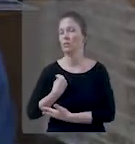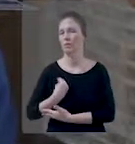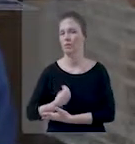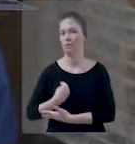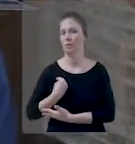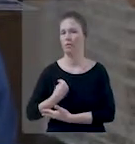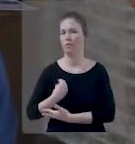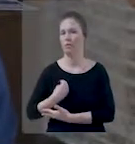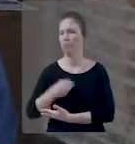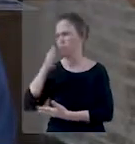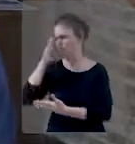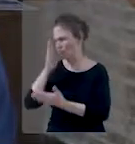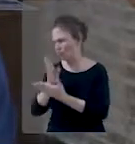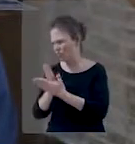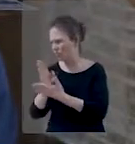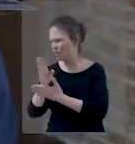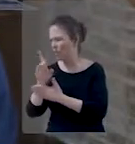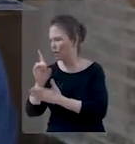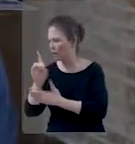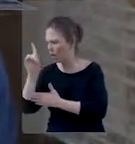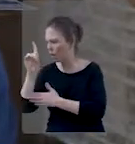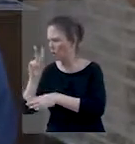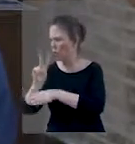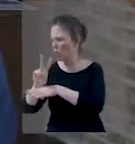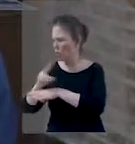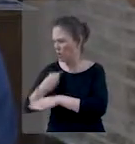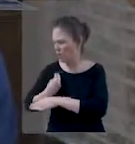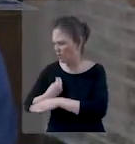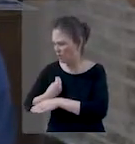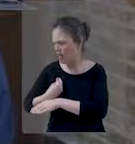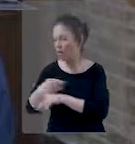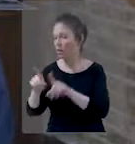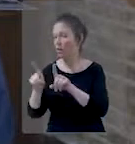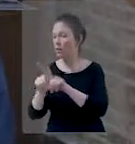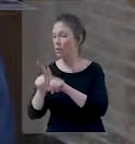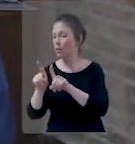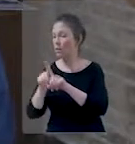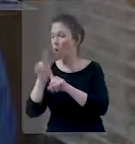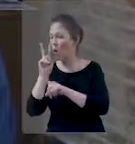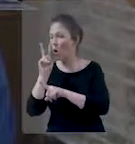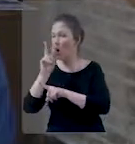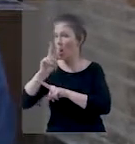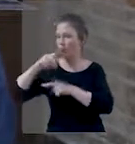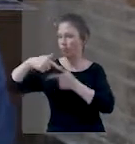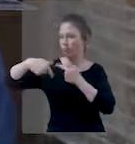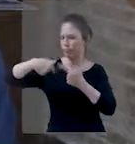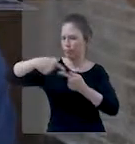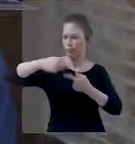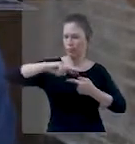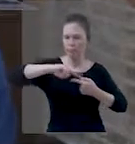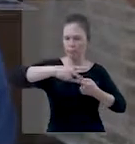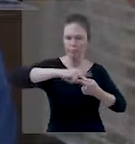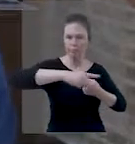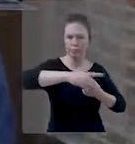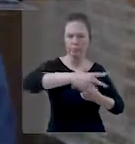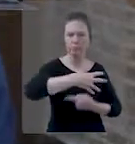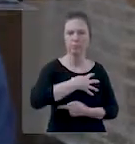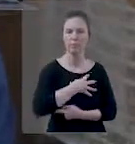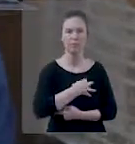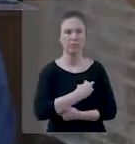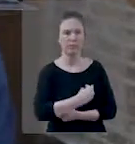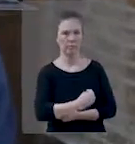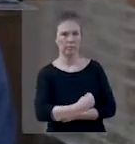atenção à nossa vida, além de sermos fiéis a Deus, de cuidar da nossa vida, temos que olhar para as gerações